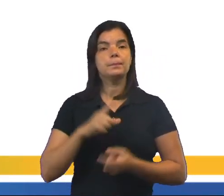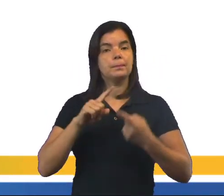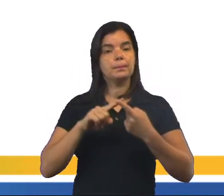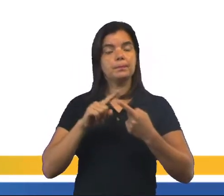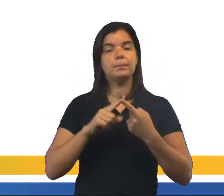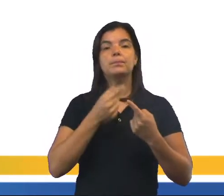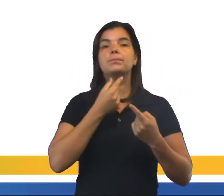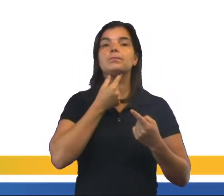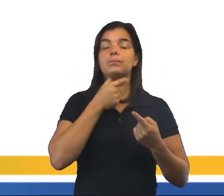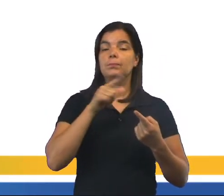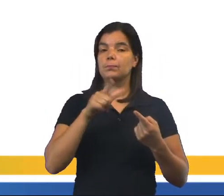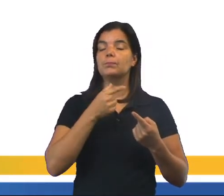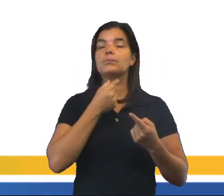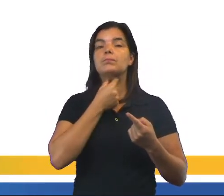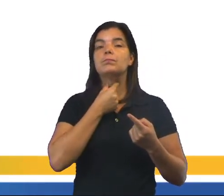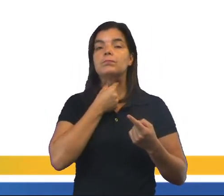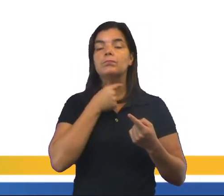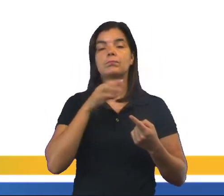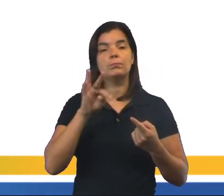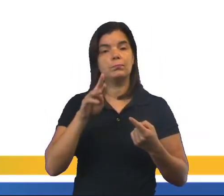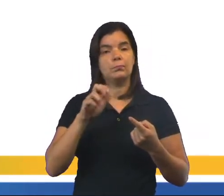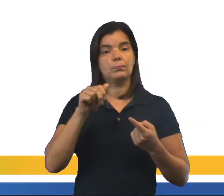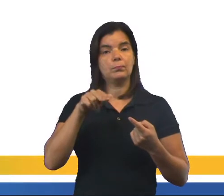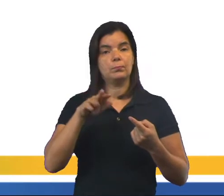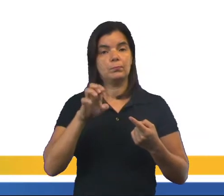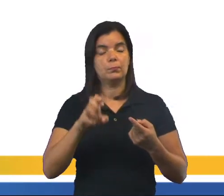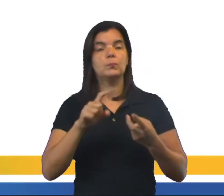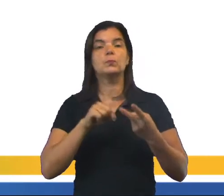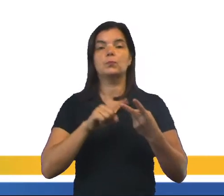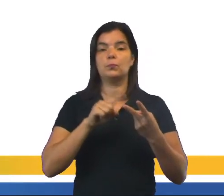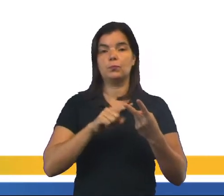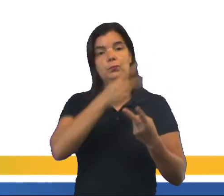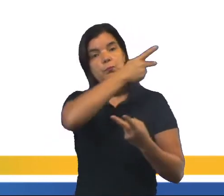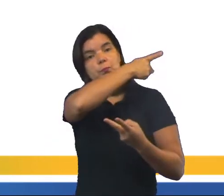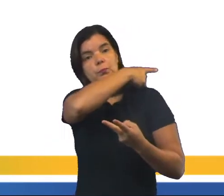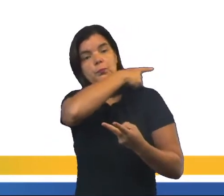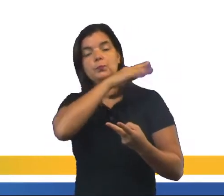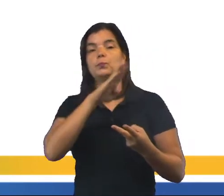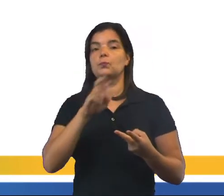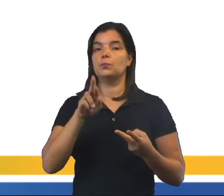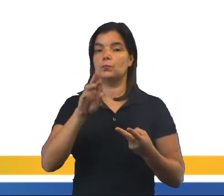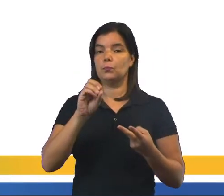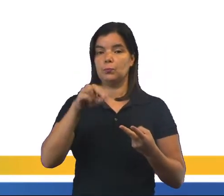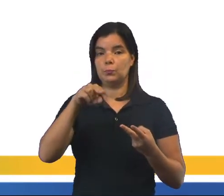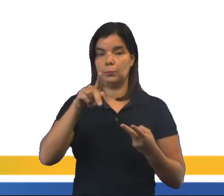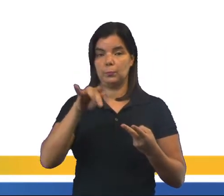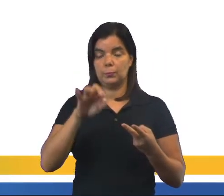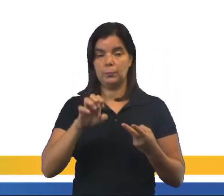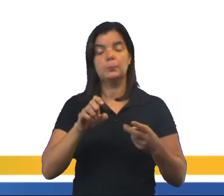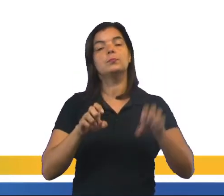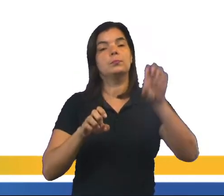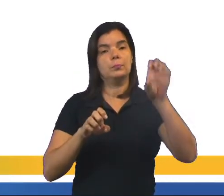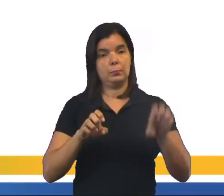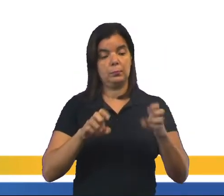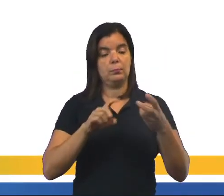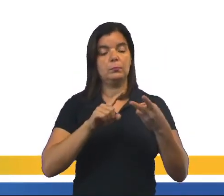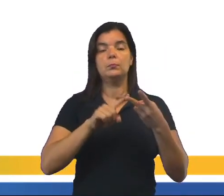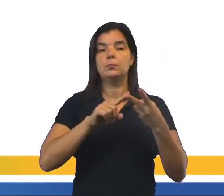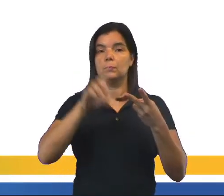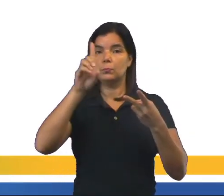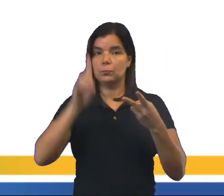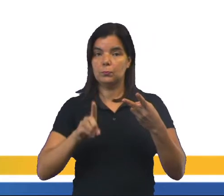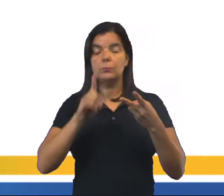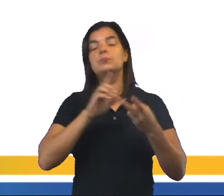aí a laringe, né? A traqueia. Os bronquios esquerdos. Os bronquios direitos.